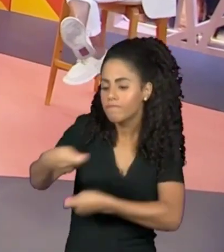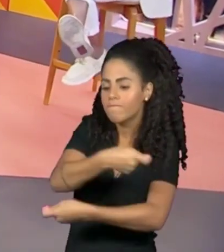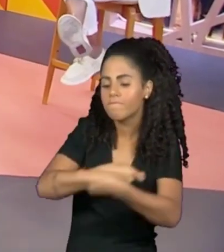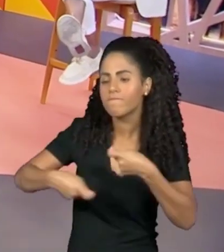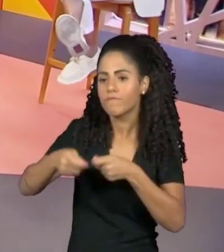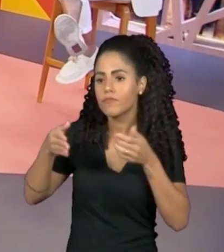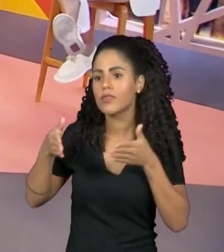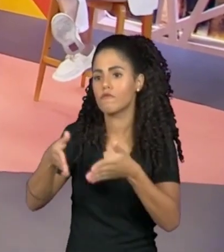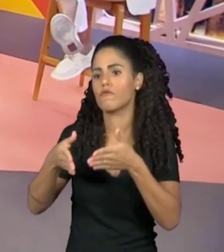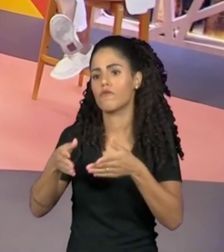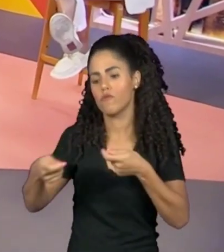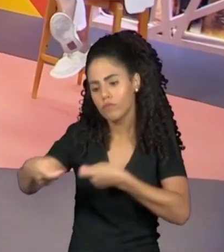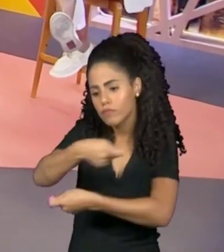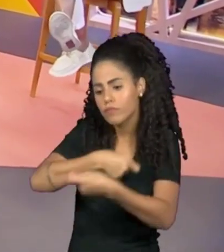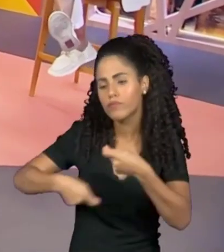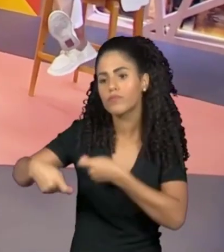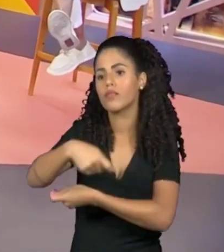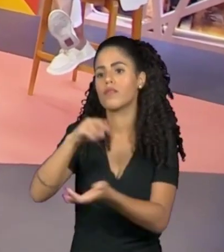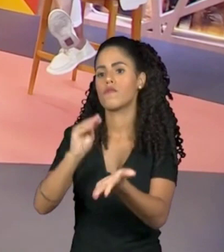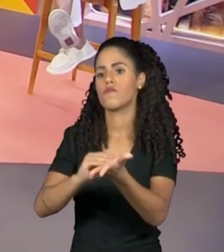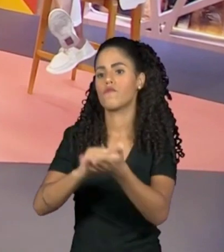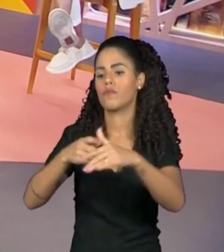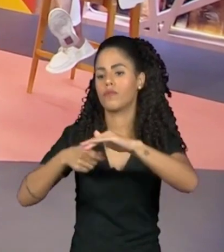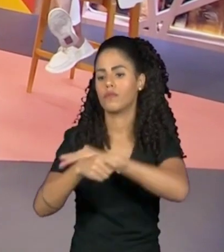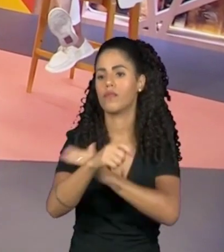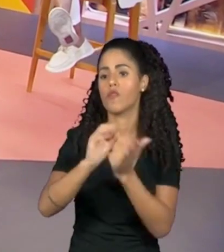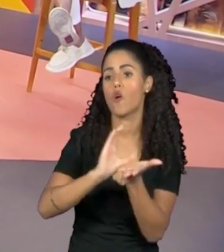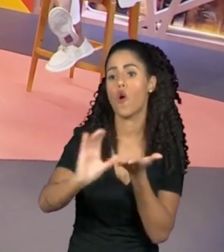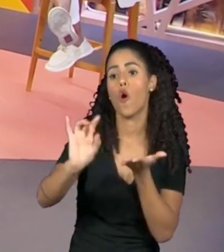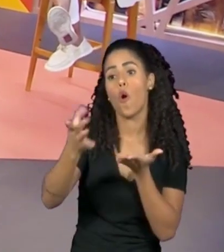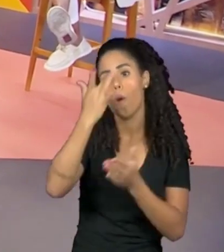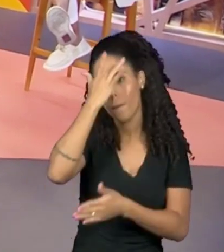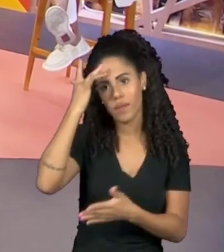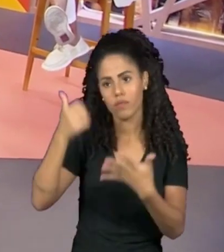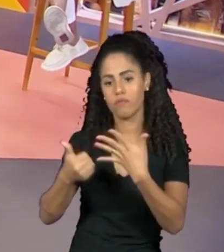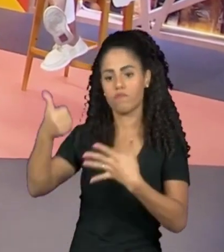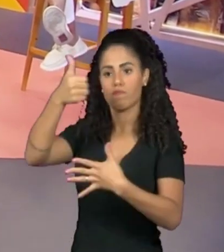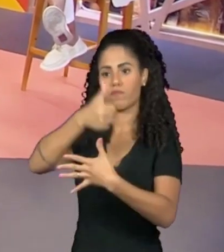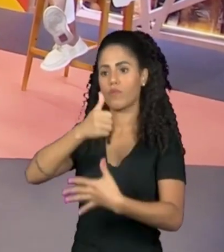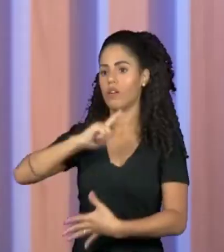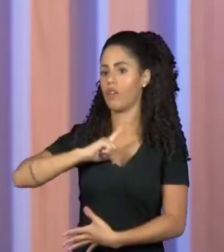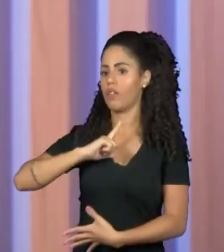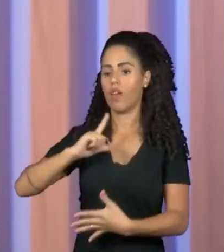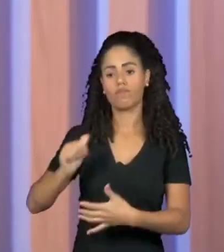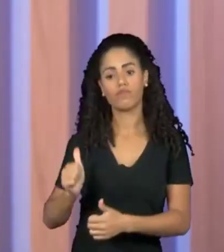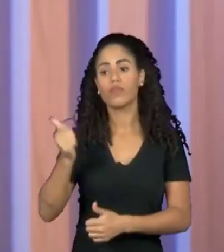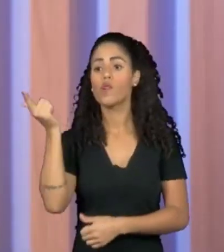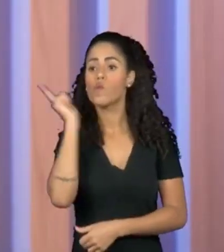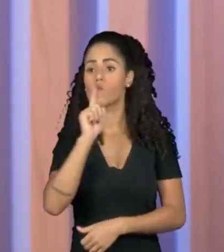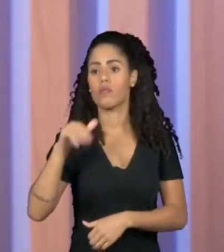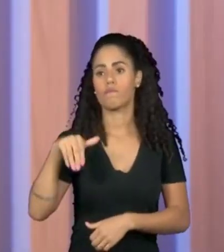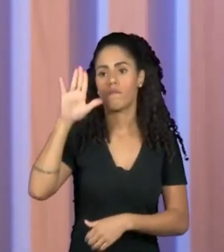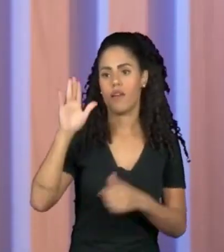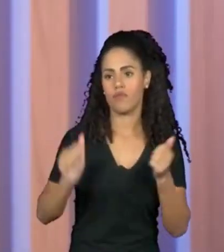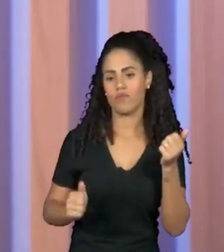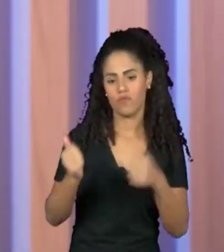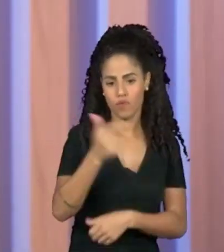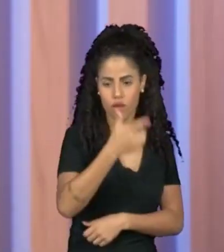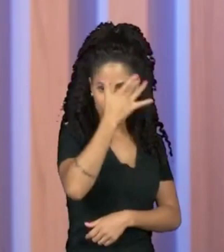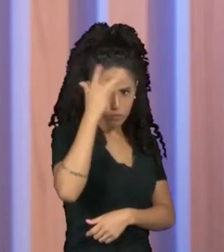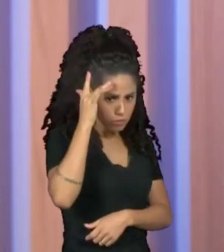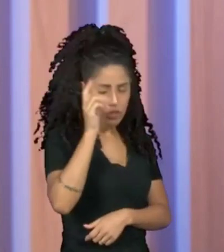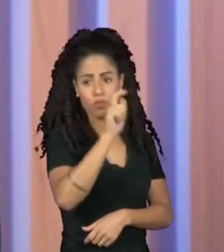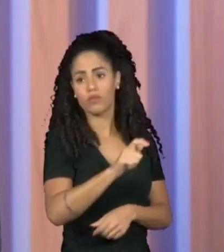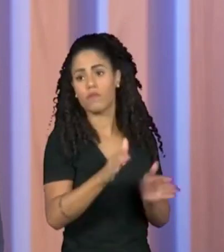debate sobre ausências de acesso ou quem tem privilégios para criar ou não essa narrativa. Eu acho que é isso que faz com que seja importante